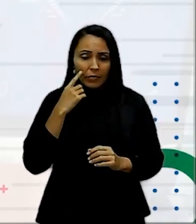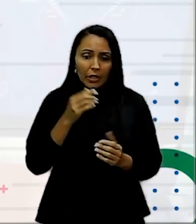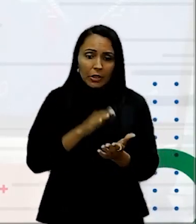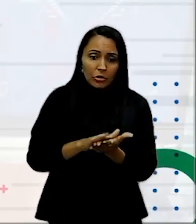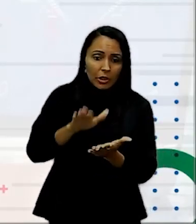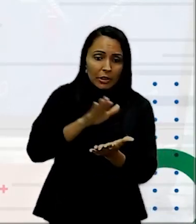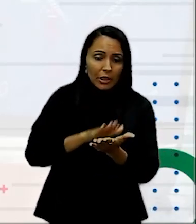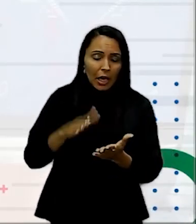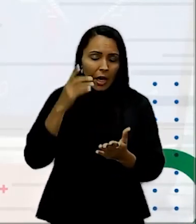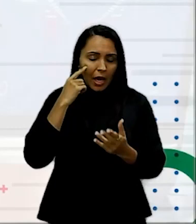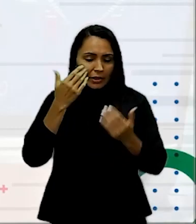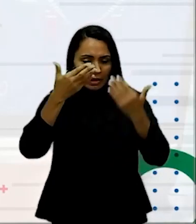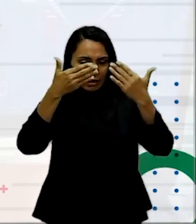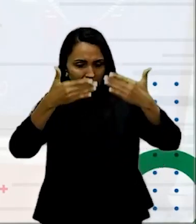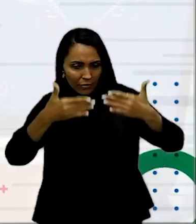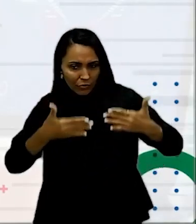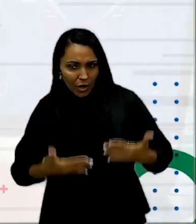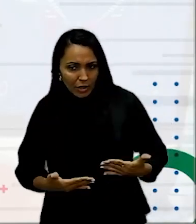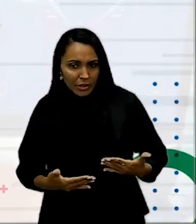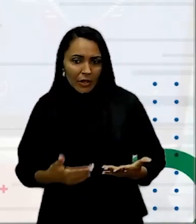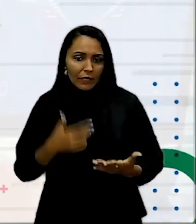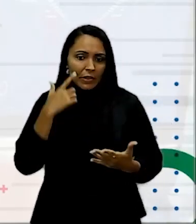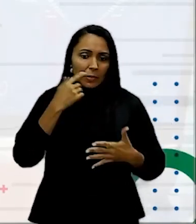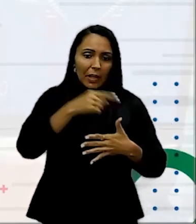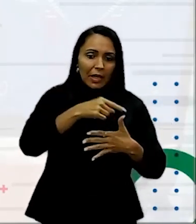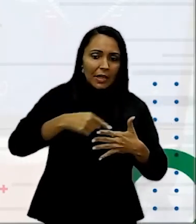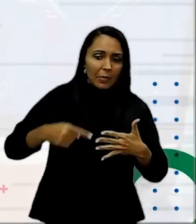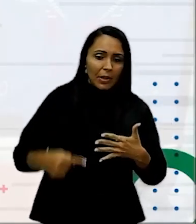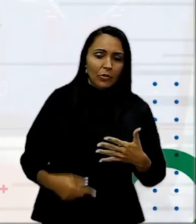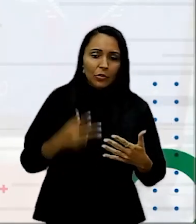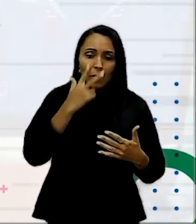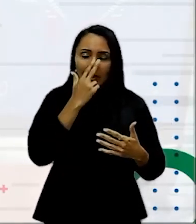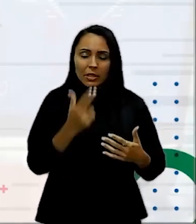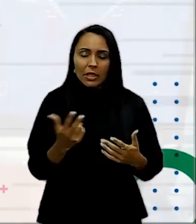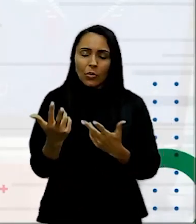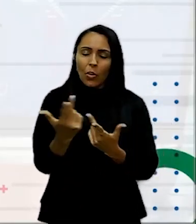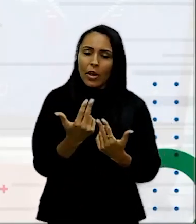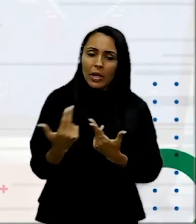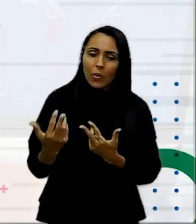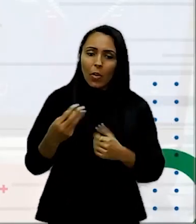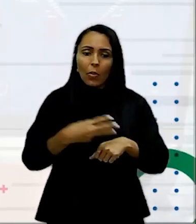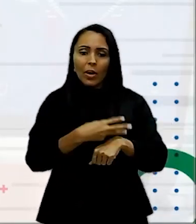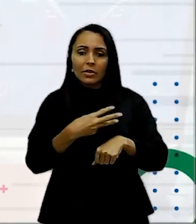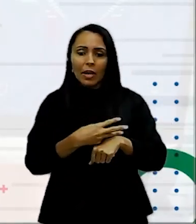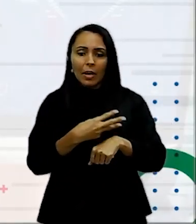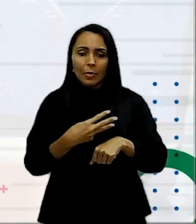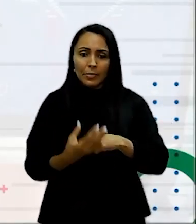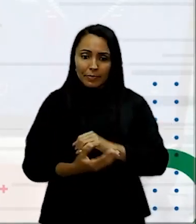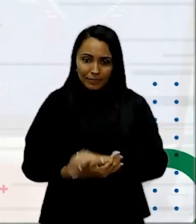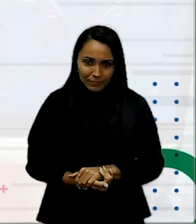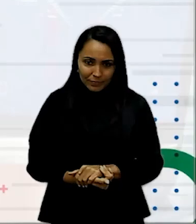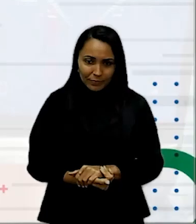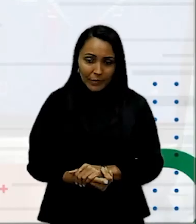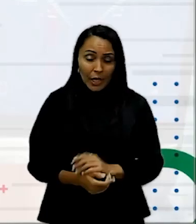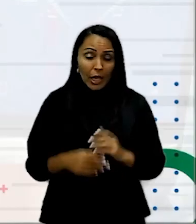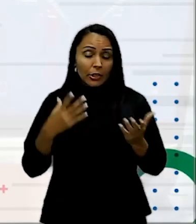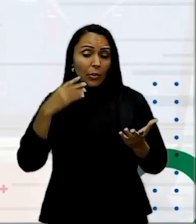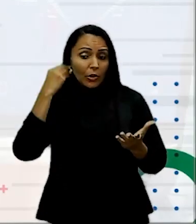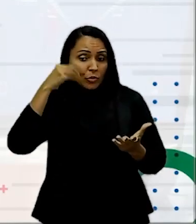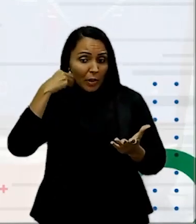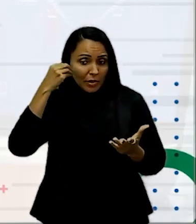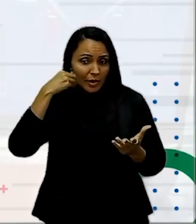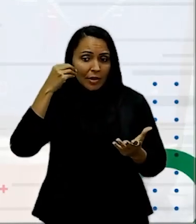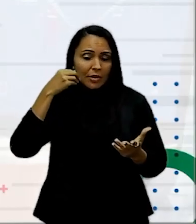Aquela interface E vai buscar E vai Elementos parecidos Que se assemelhem Com o WhatsApp Até aqui A experiência